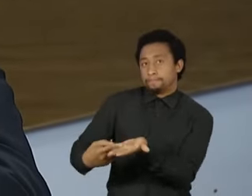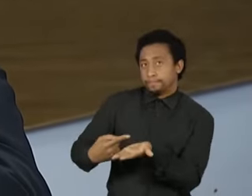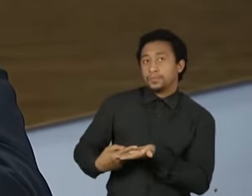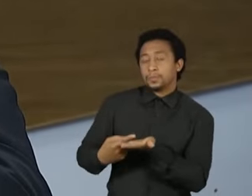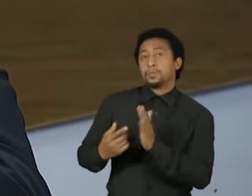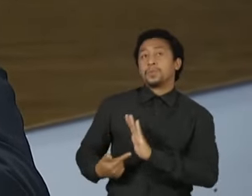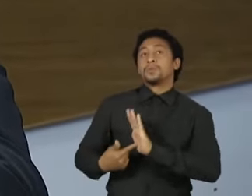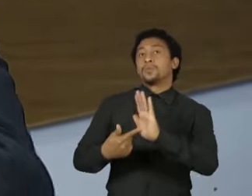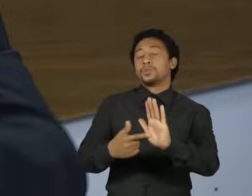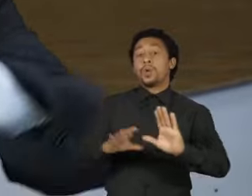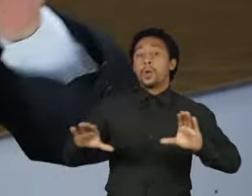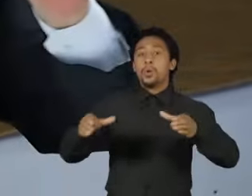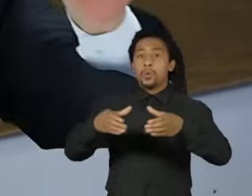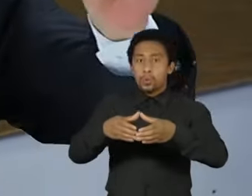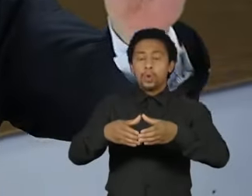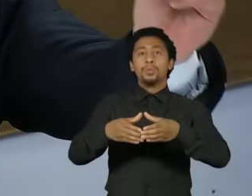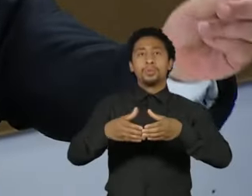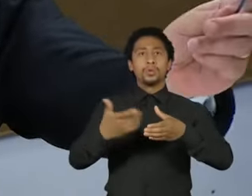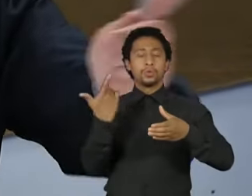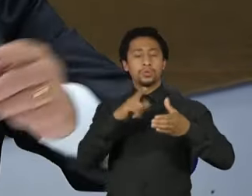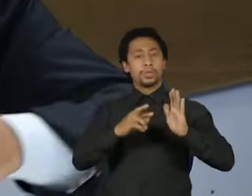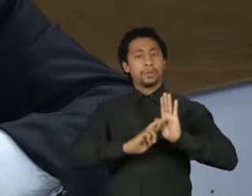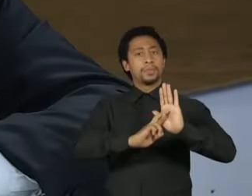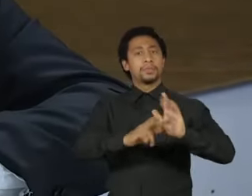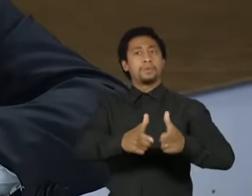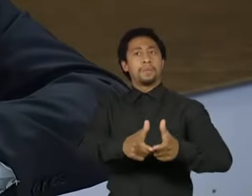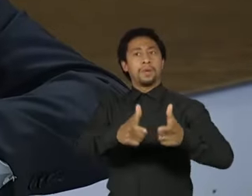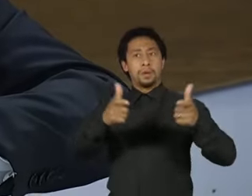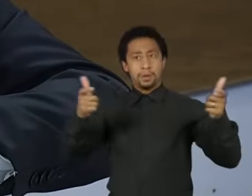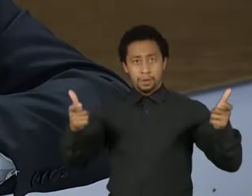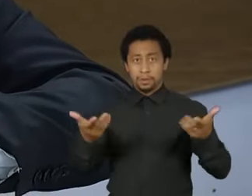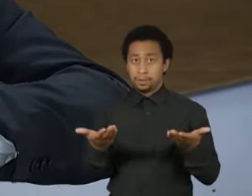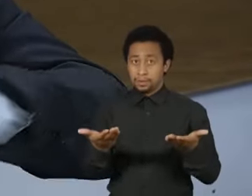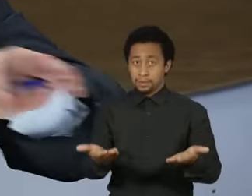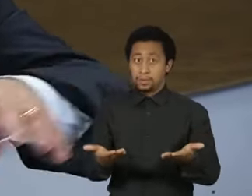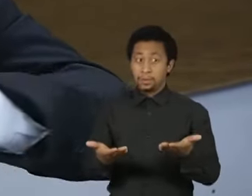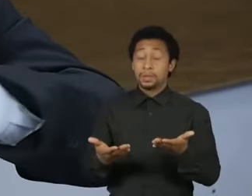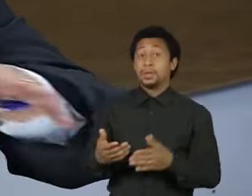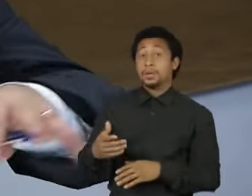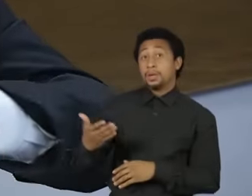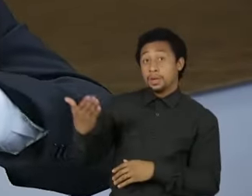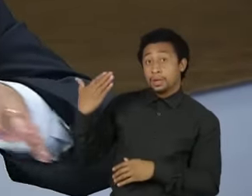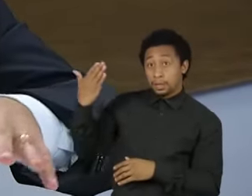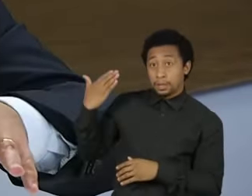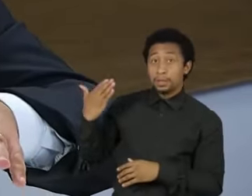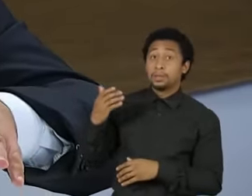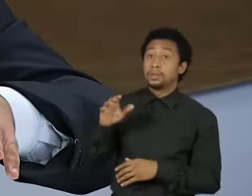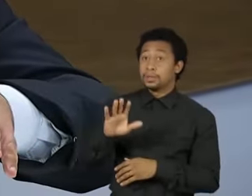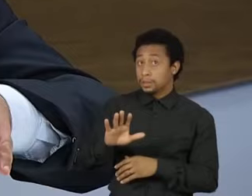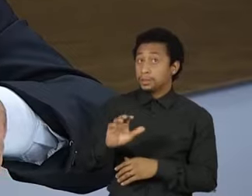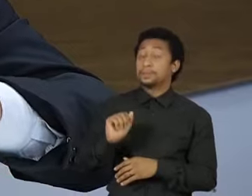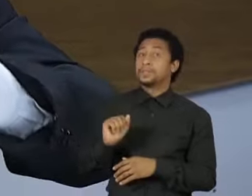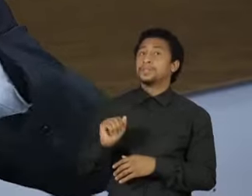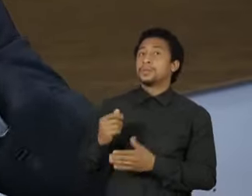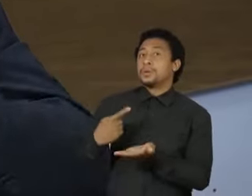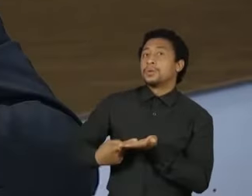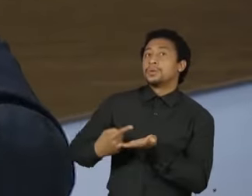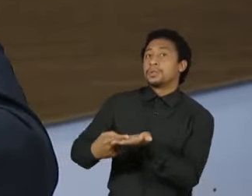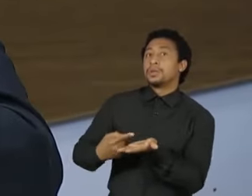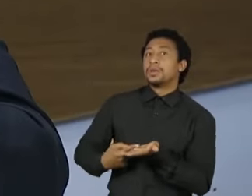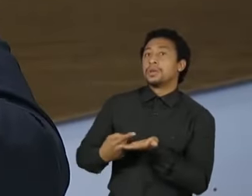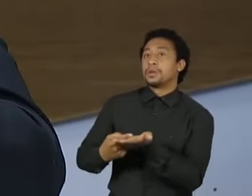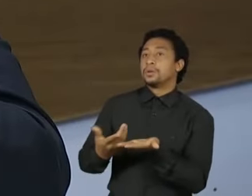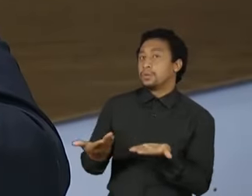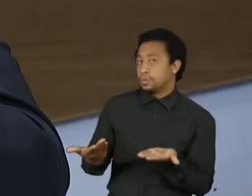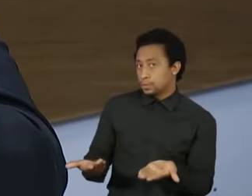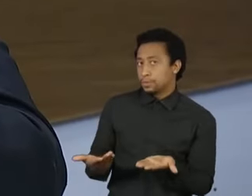o centro expandido. Eles ficam olhando para o lado da esquerda, para o lado da direita, fazendo seus acordos e não